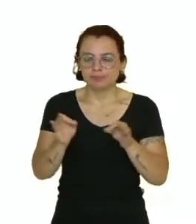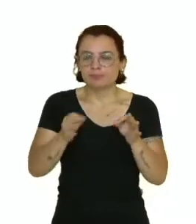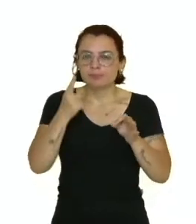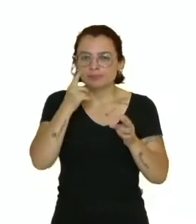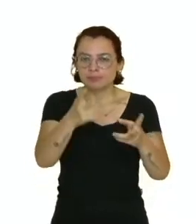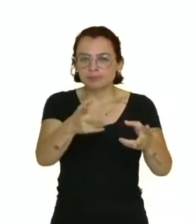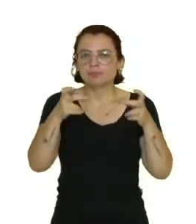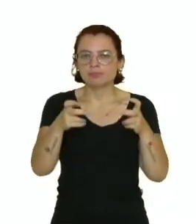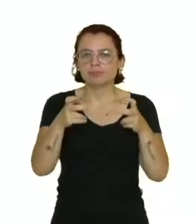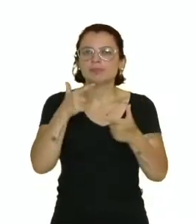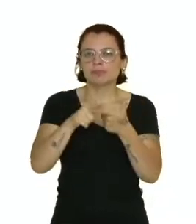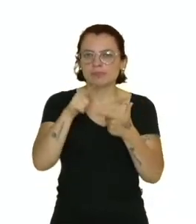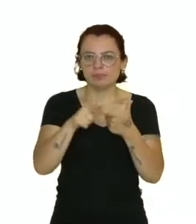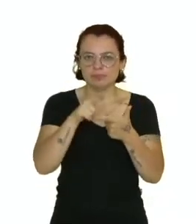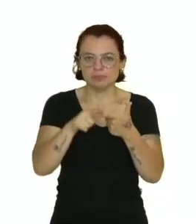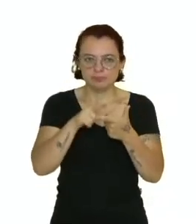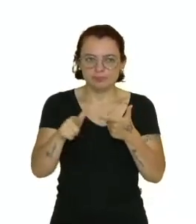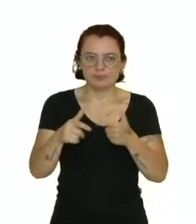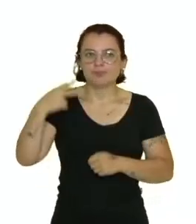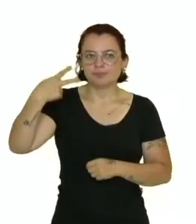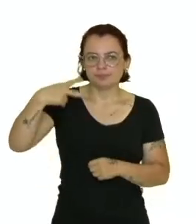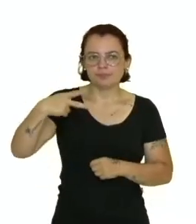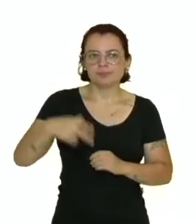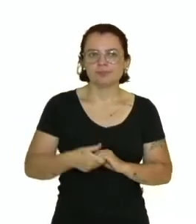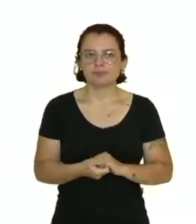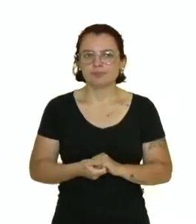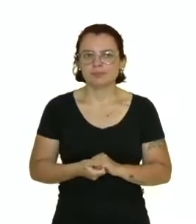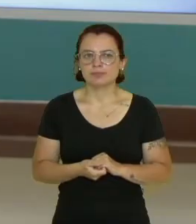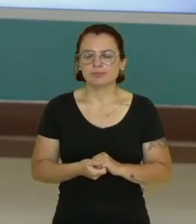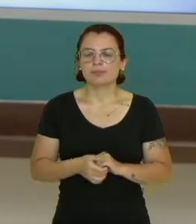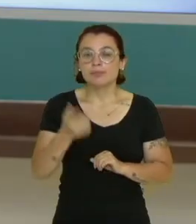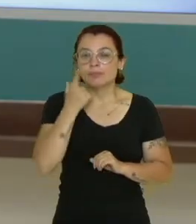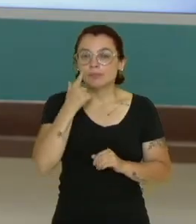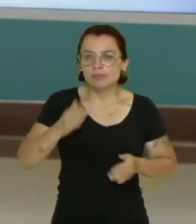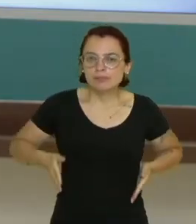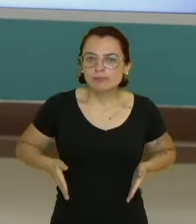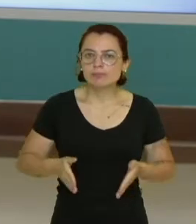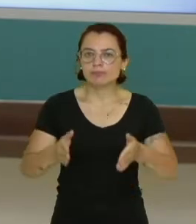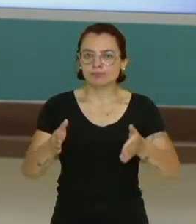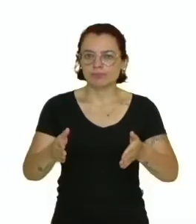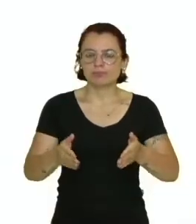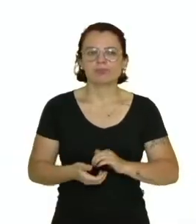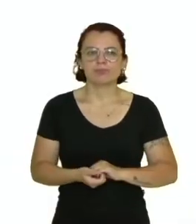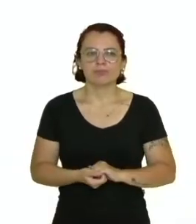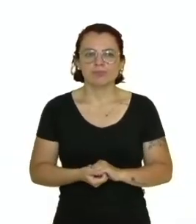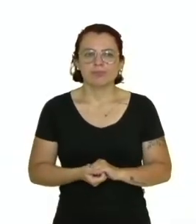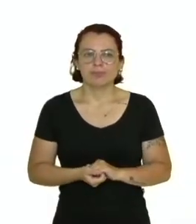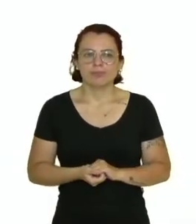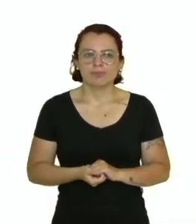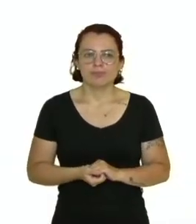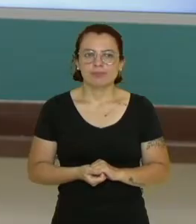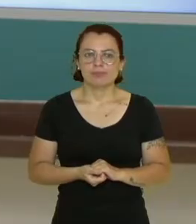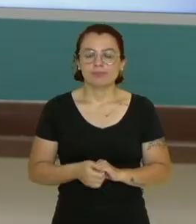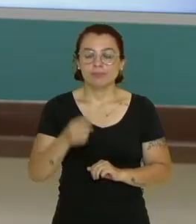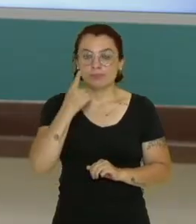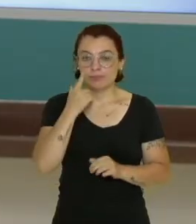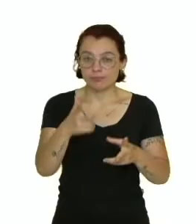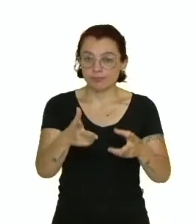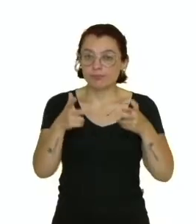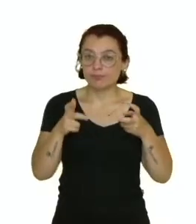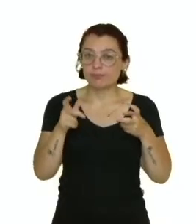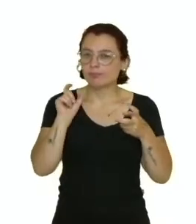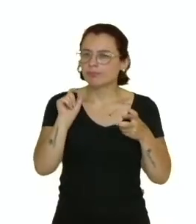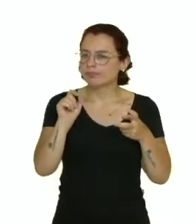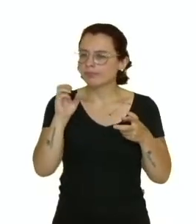identificar os problemas. Segundo, estabelecer um trajeto, estabelecer um caminho. Terceiro, reconhecer